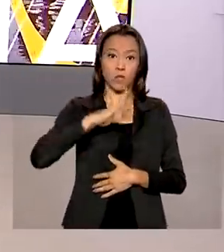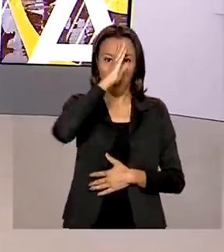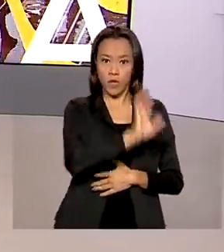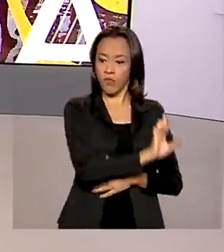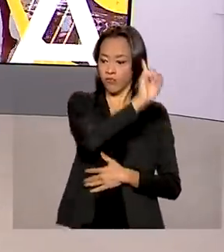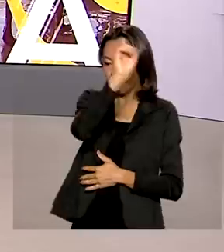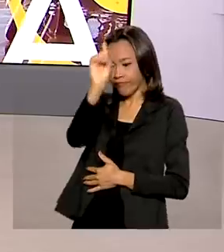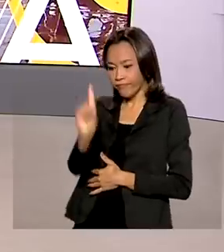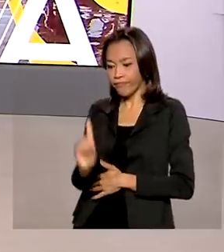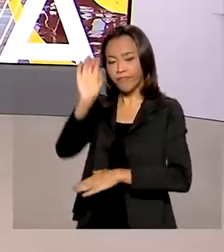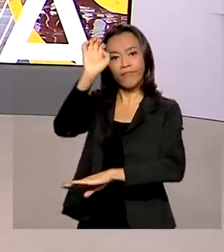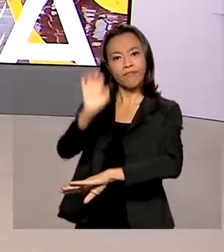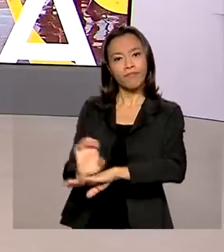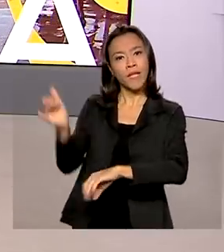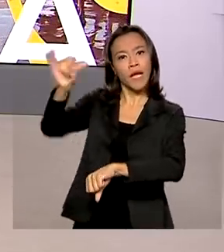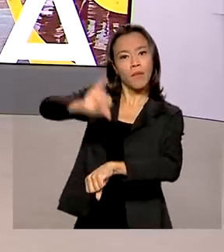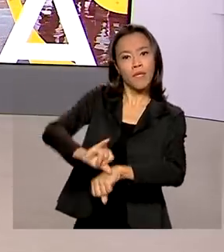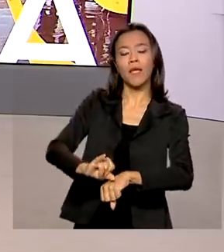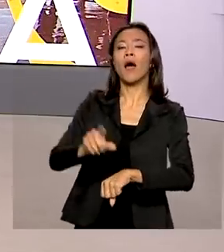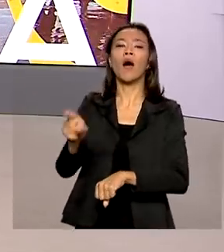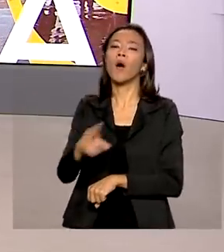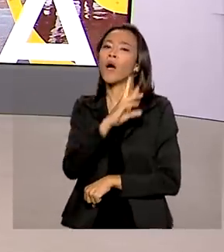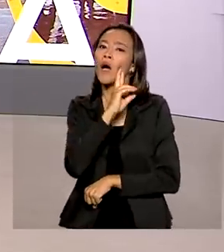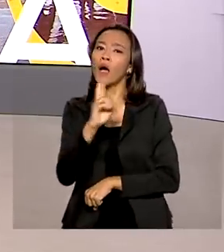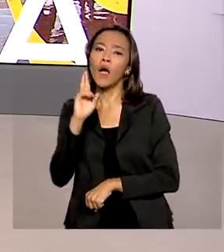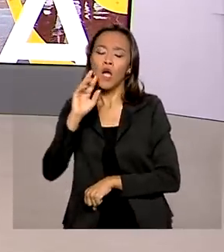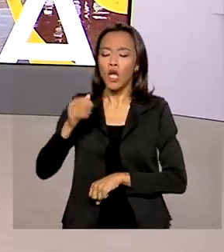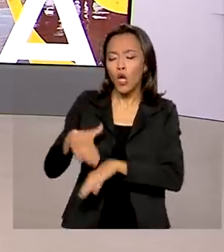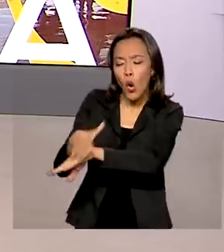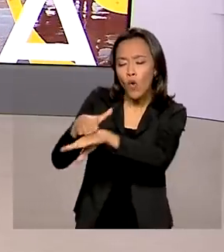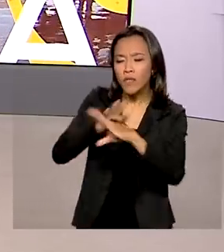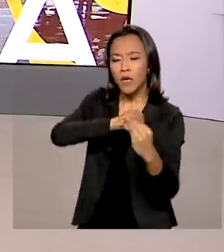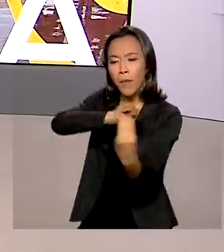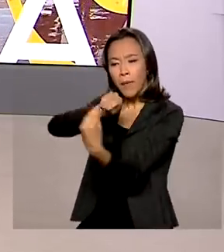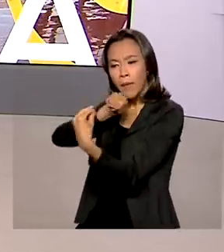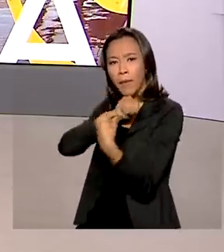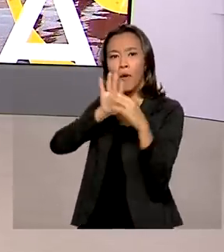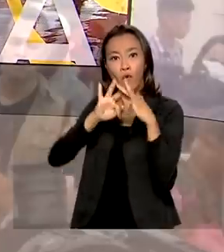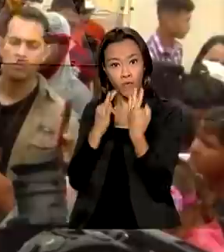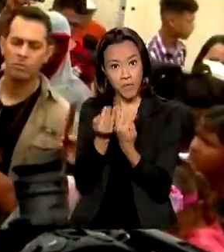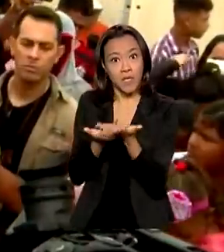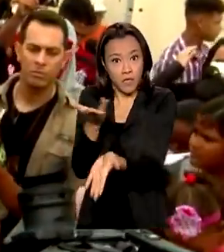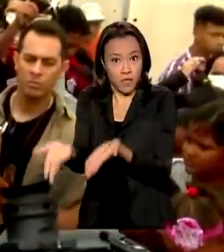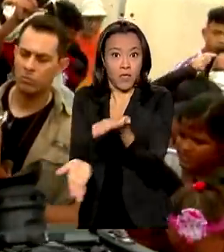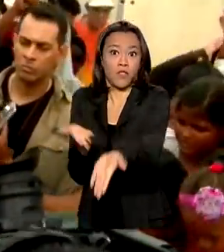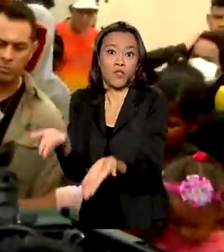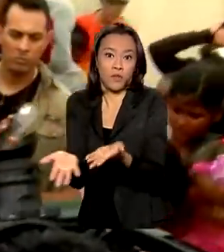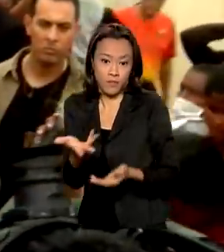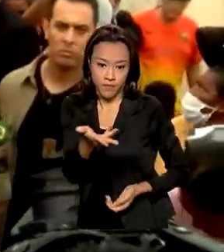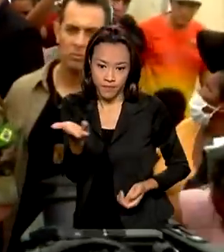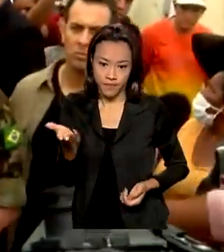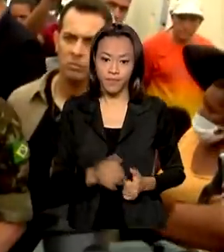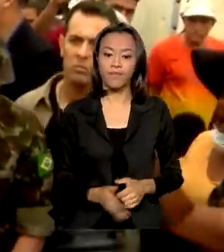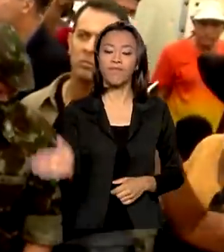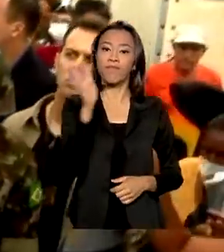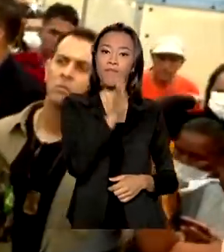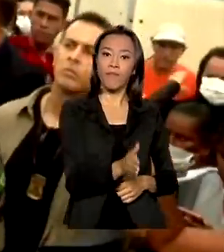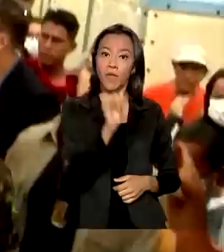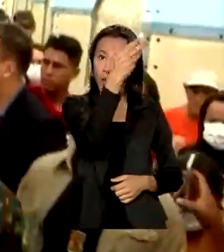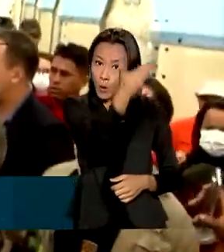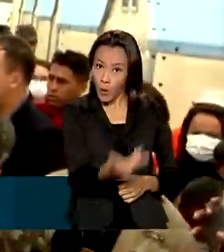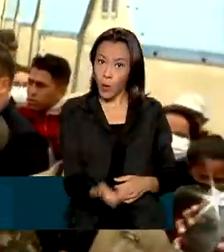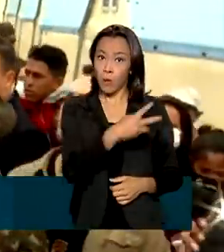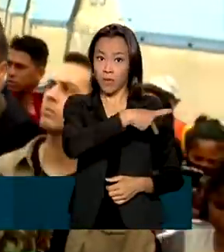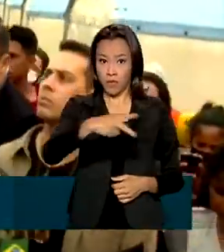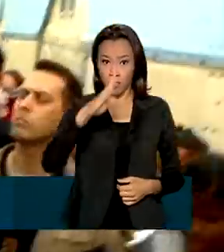capital de Roraima, visitando abrigos e conversando com famílias que estão sendo atendidas. O presidente visitou as